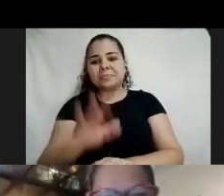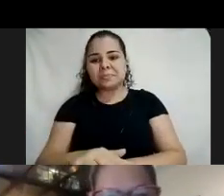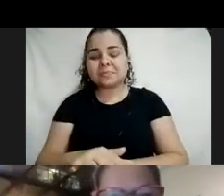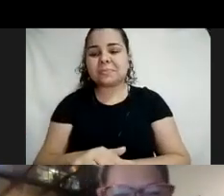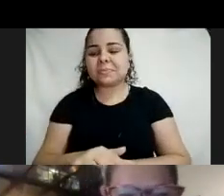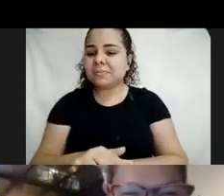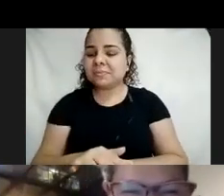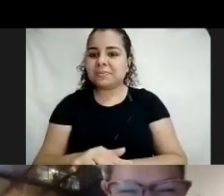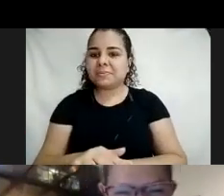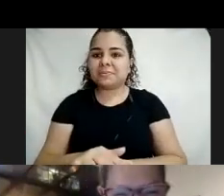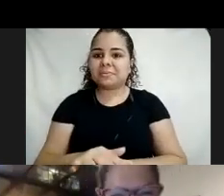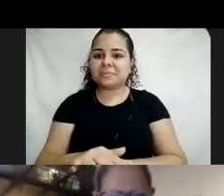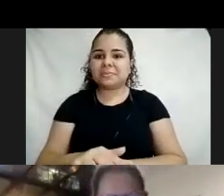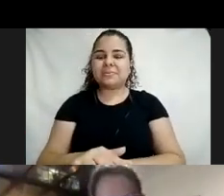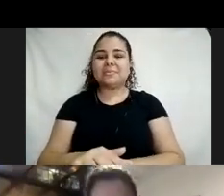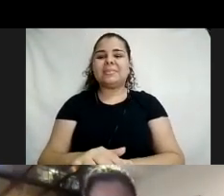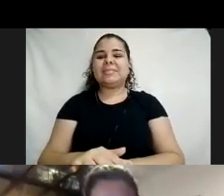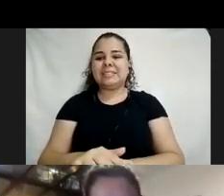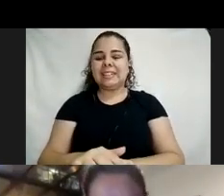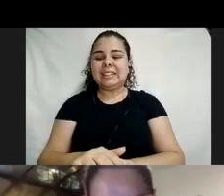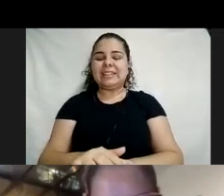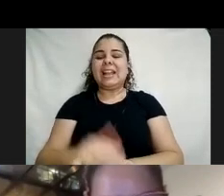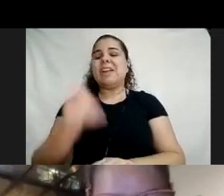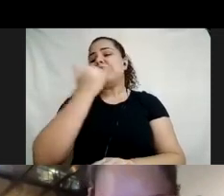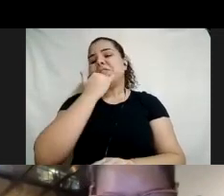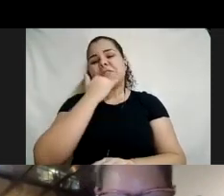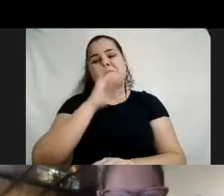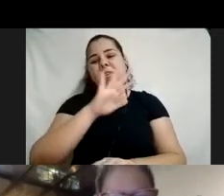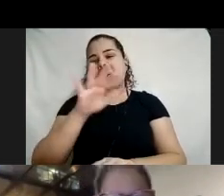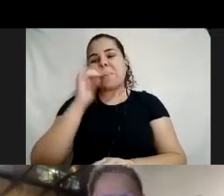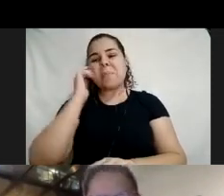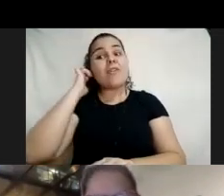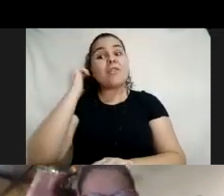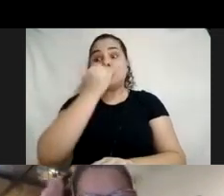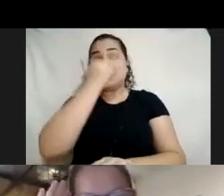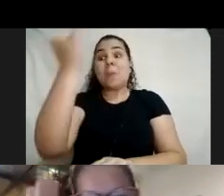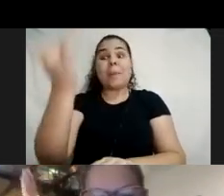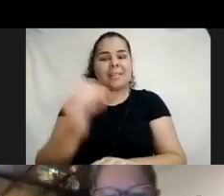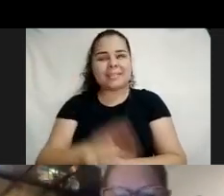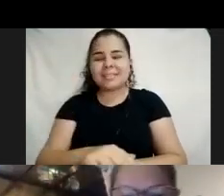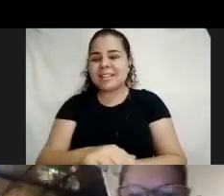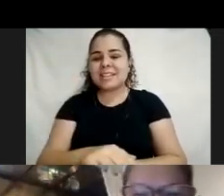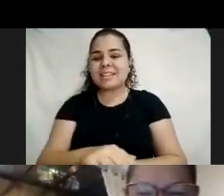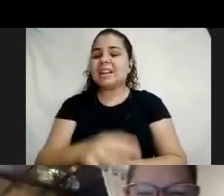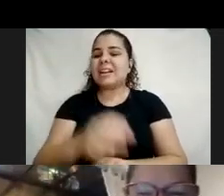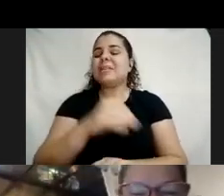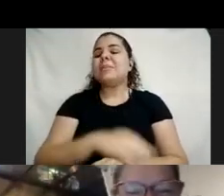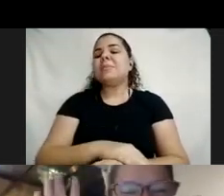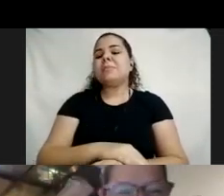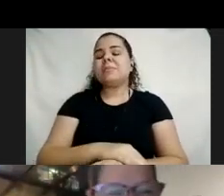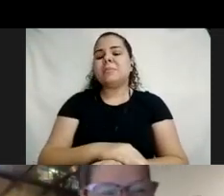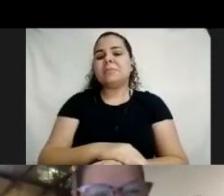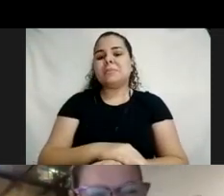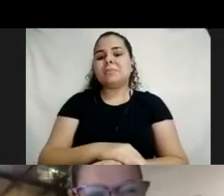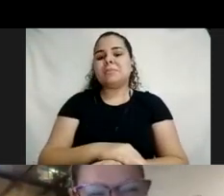surpresa, né? Desculpa, Vivi. Não, tudo bem. Eu não estarei dando os